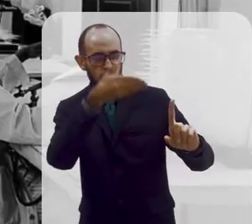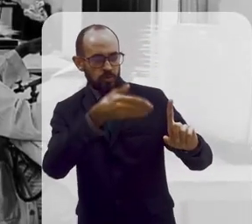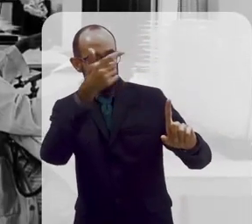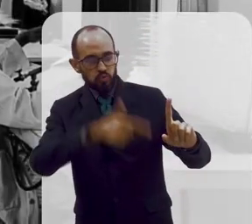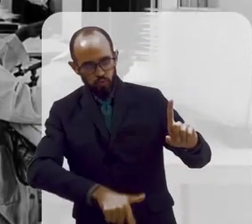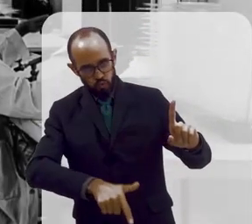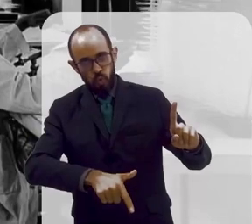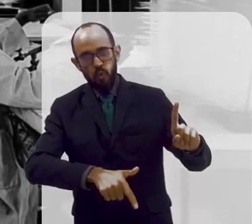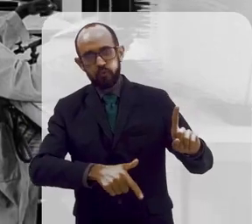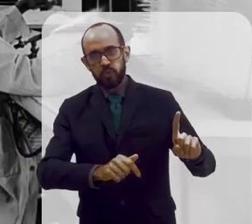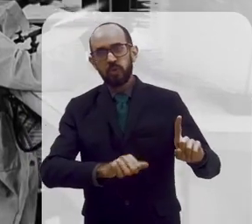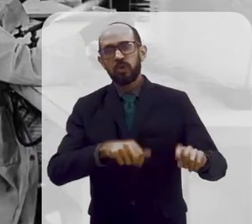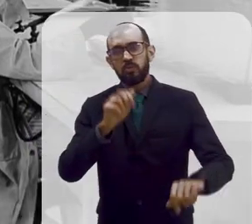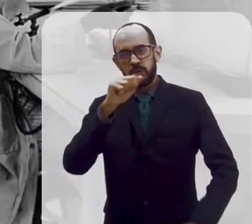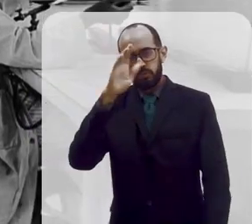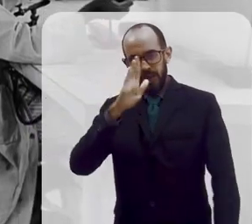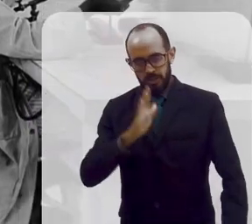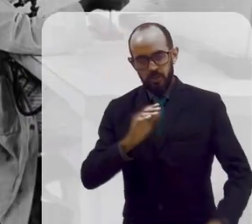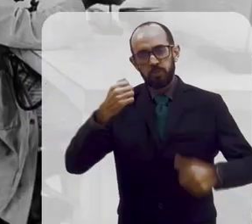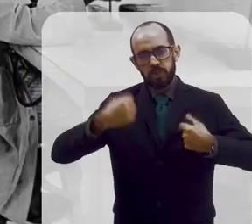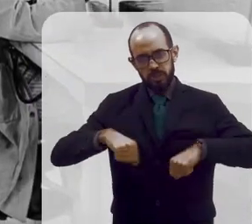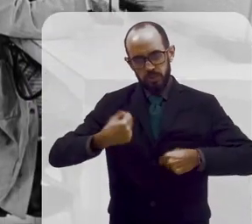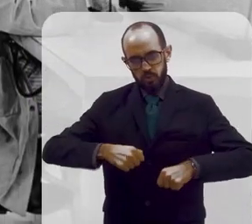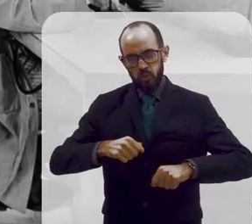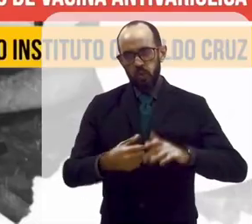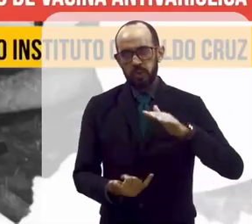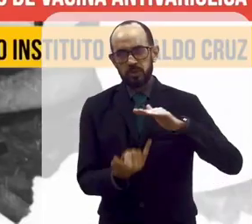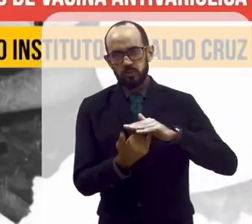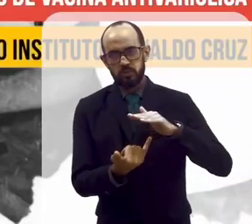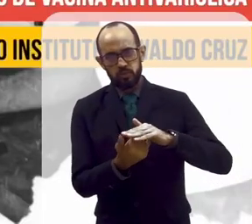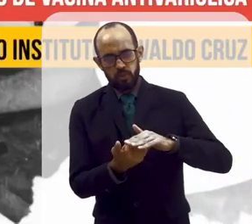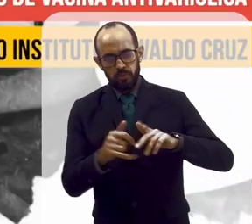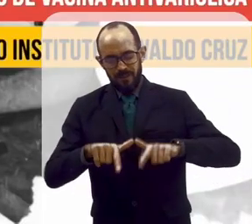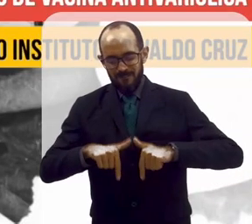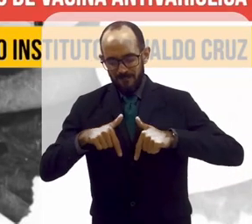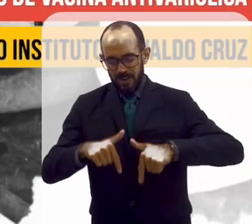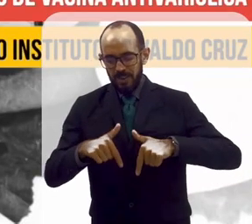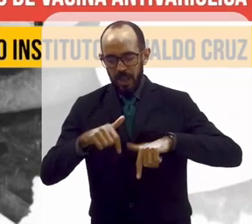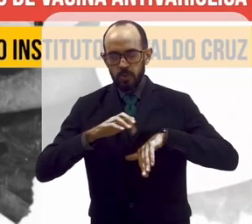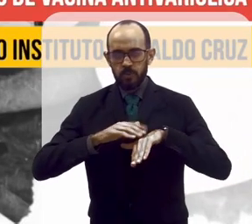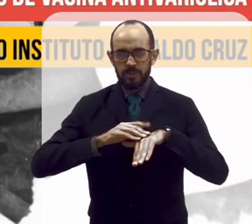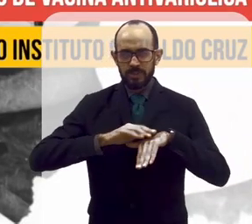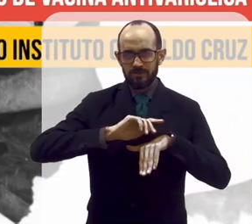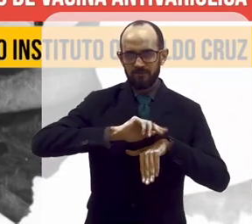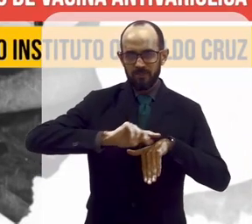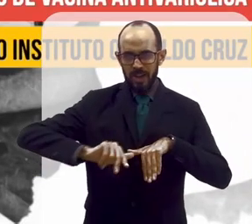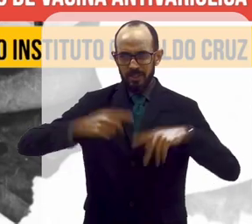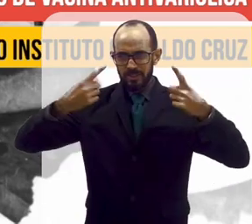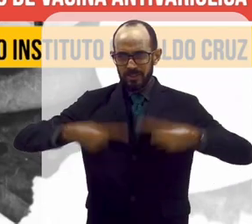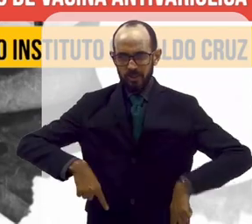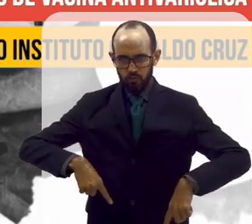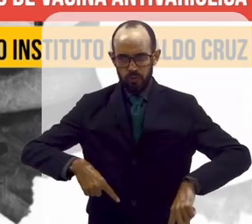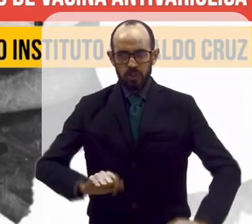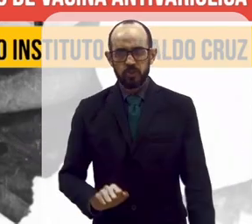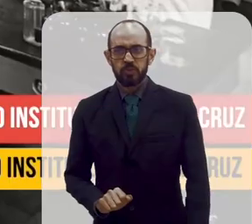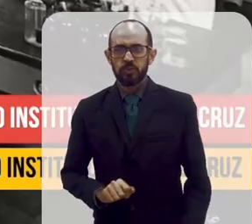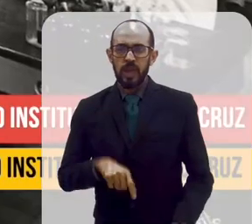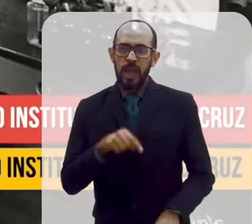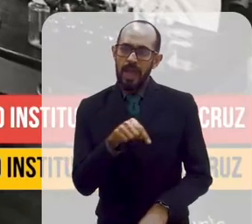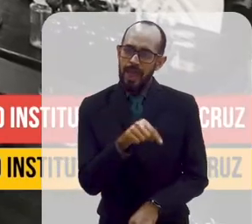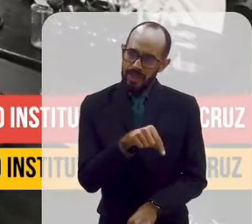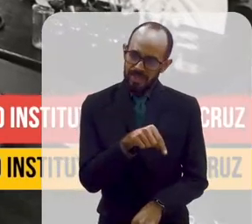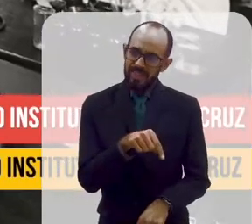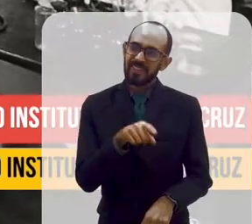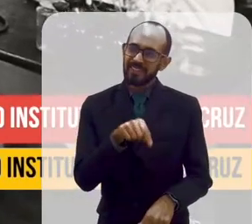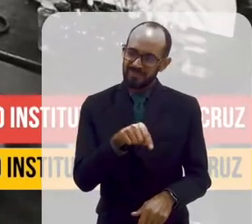Brasil precisou dessa instituição para enfrentar epidemias, doenças, desafios na área de saúde, ela